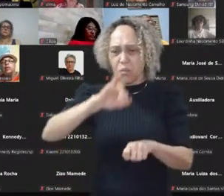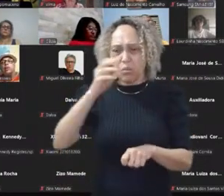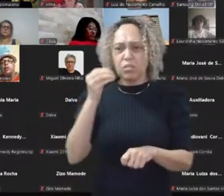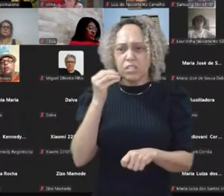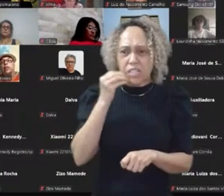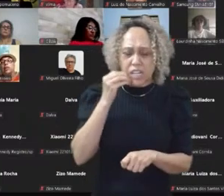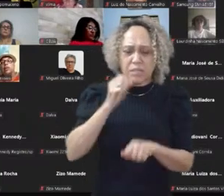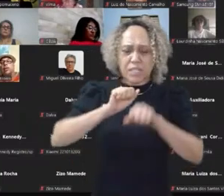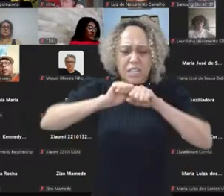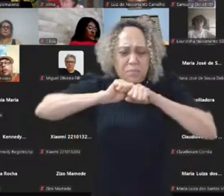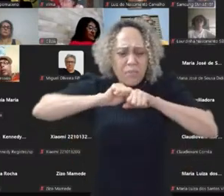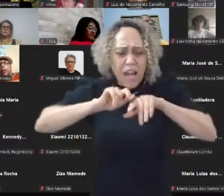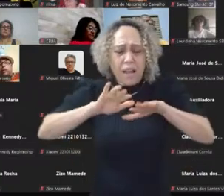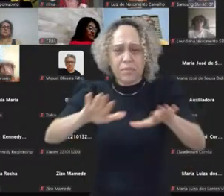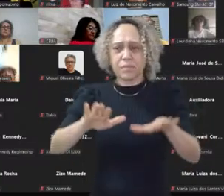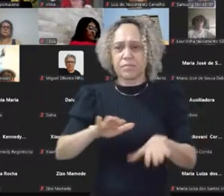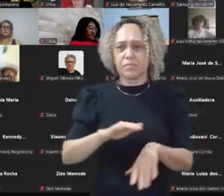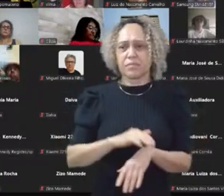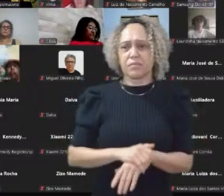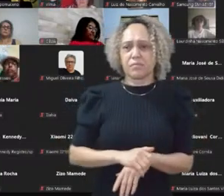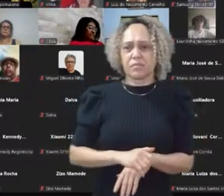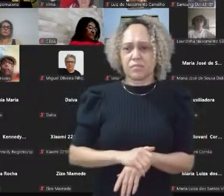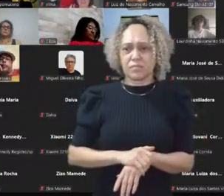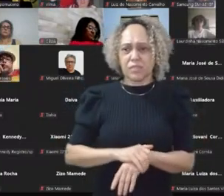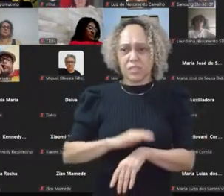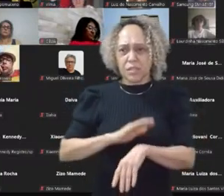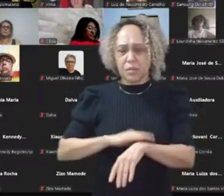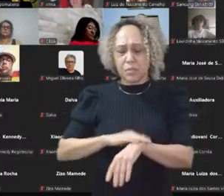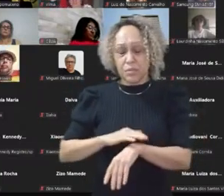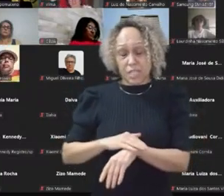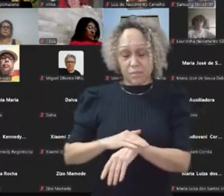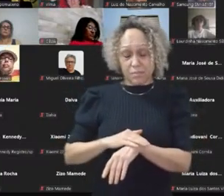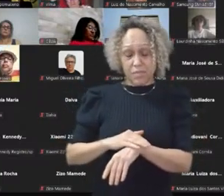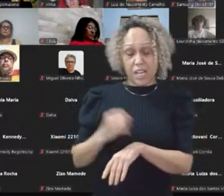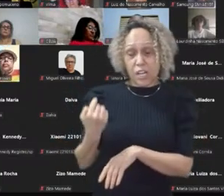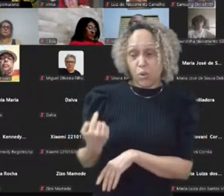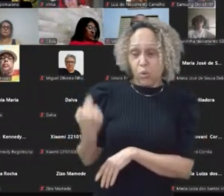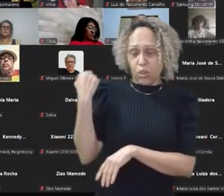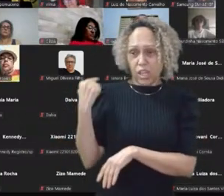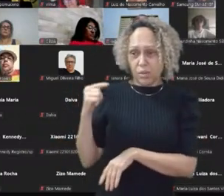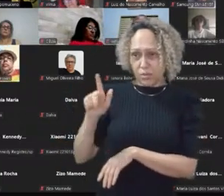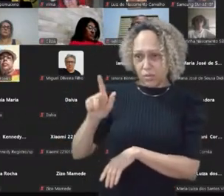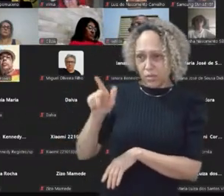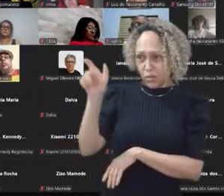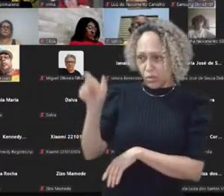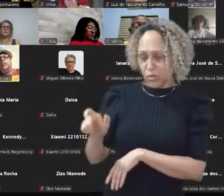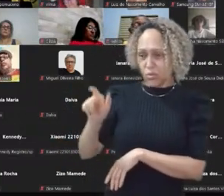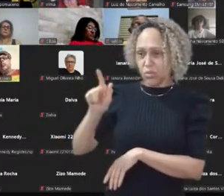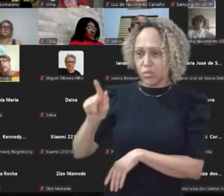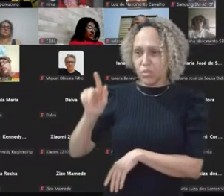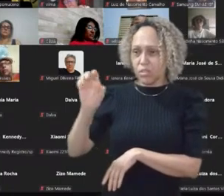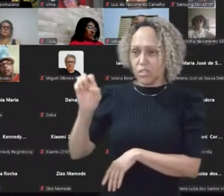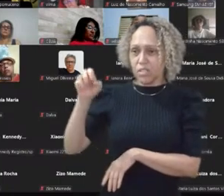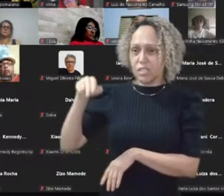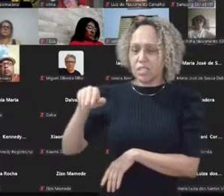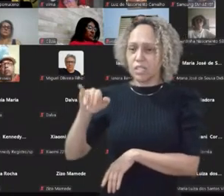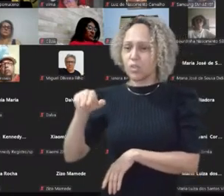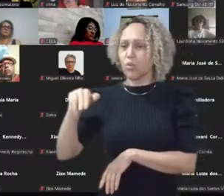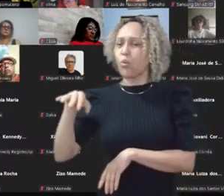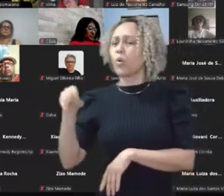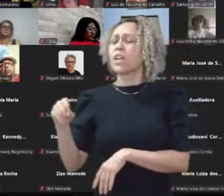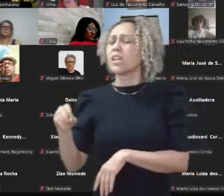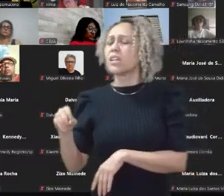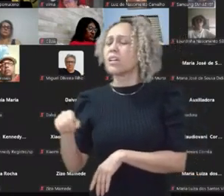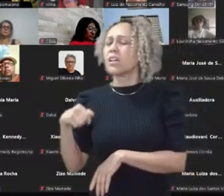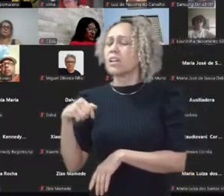época do Genuíno, sei que o desafio era fazer o jornal Genuíno. Tinha um trabalho para fazer o jornal, conseguir o jornal. Hoje, o